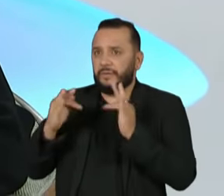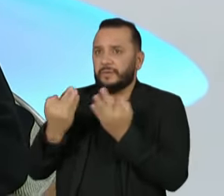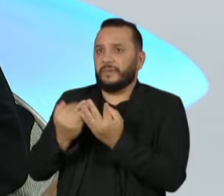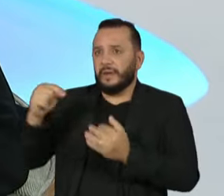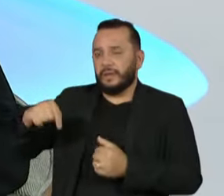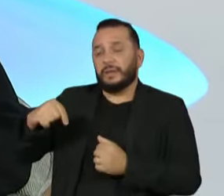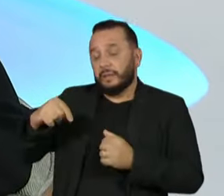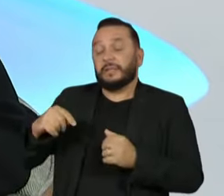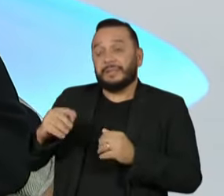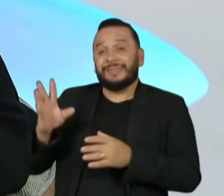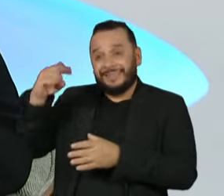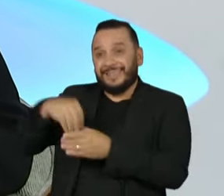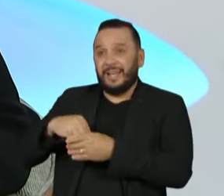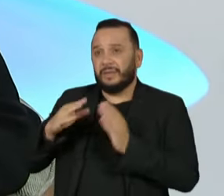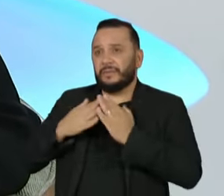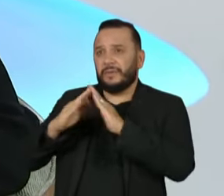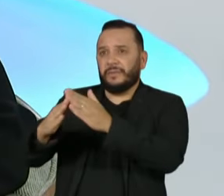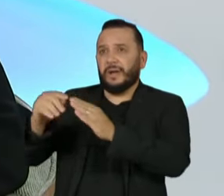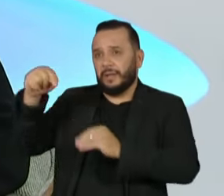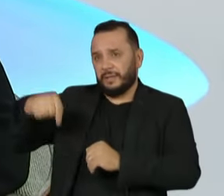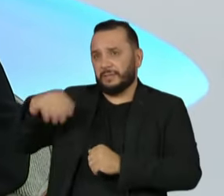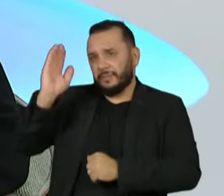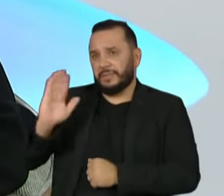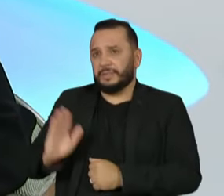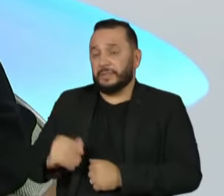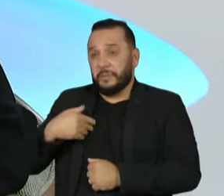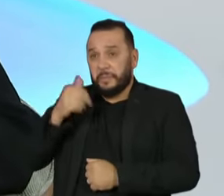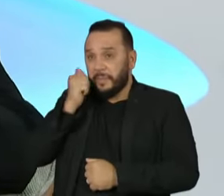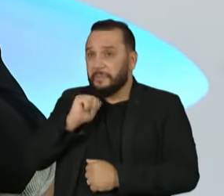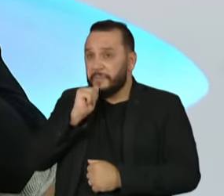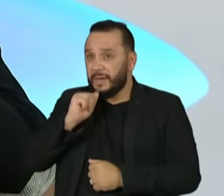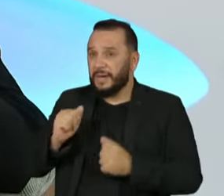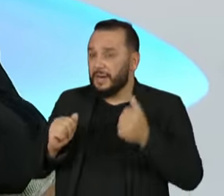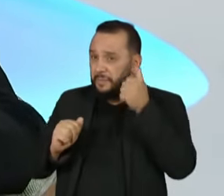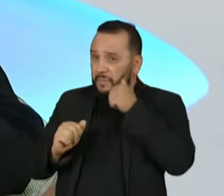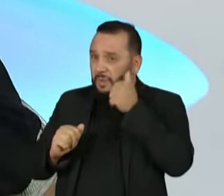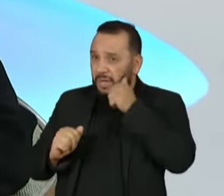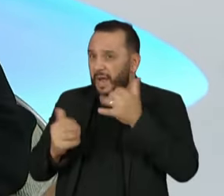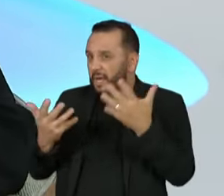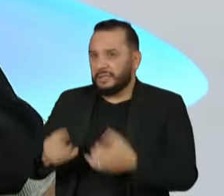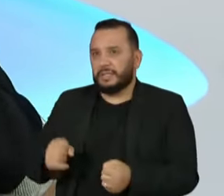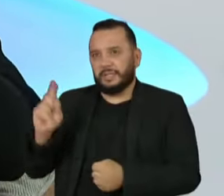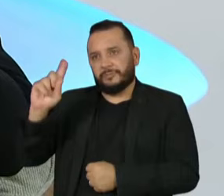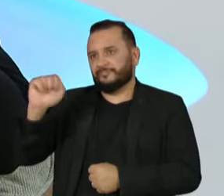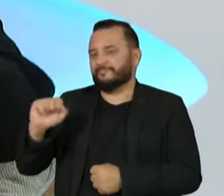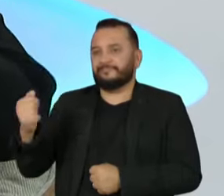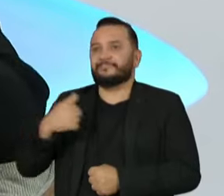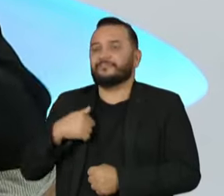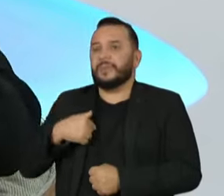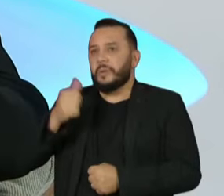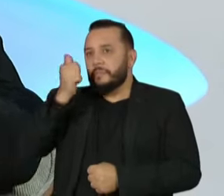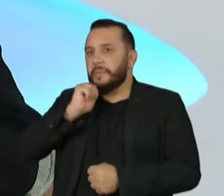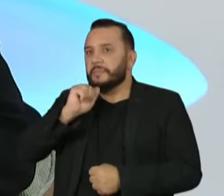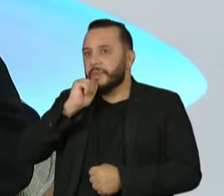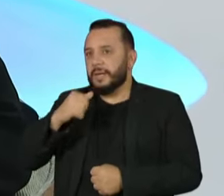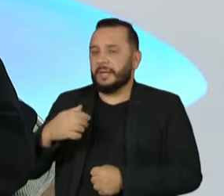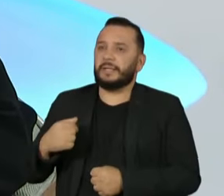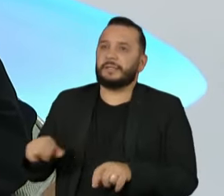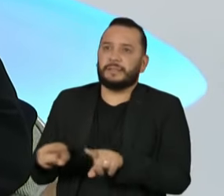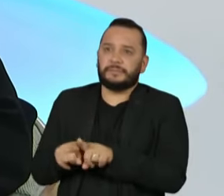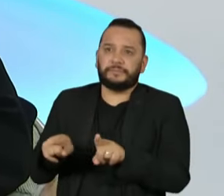Então, nenhuma mãe, nenhuma mulher pode ser conivente com um projeto desse. Aí é o meu coração de mãe, aí é a minha alma